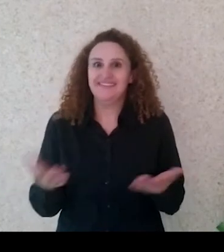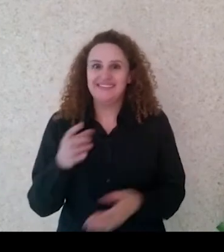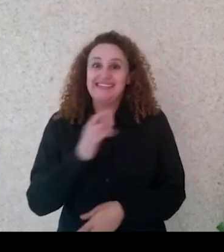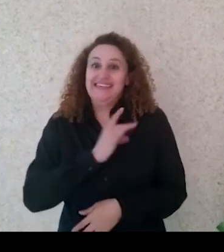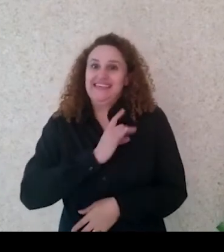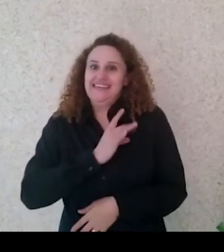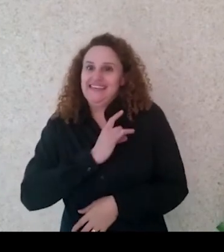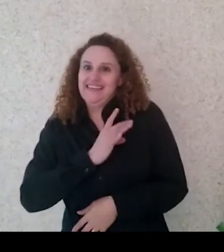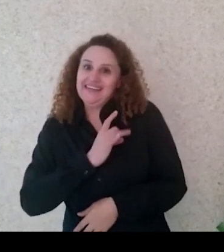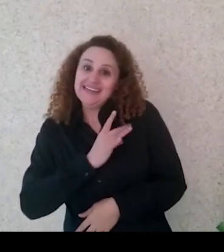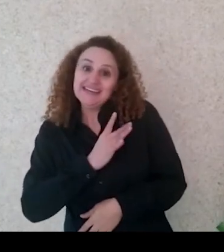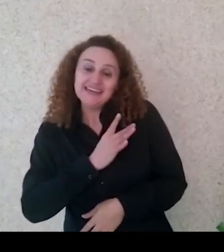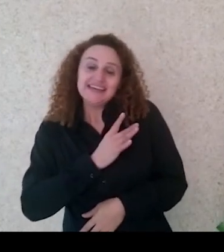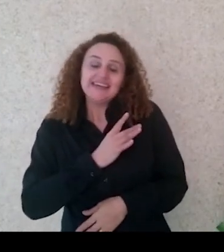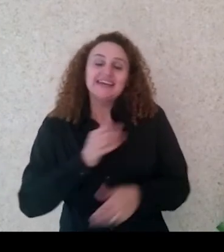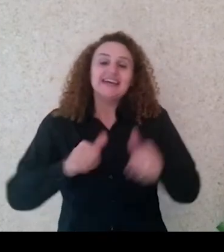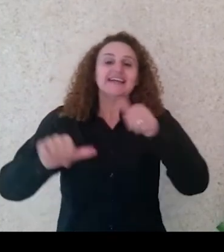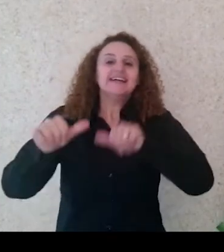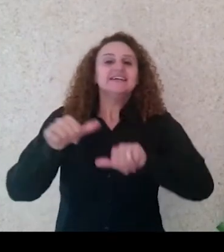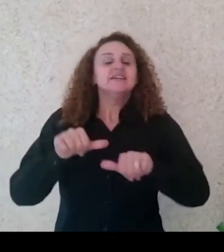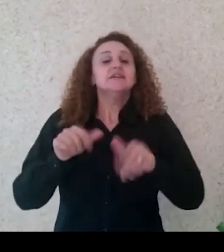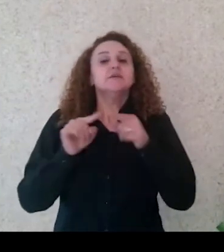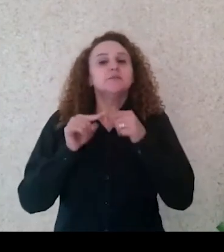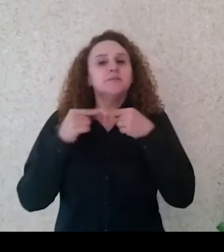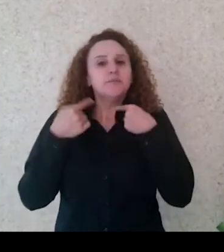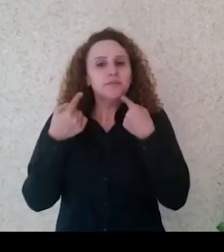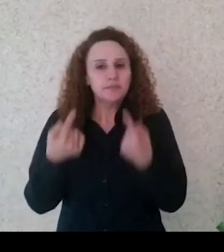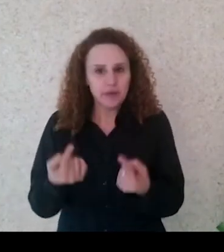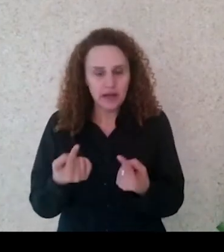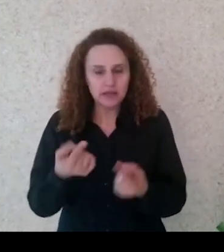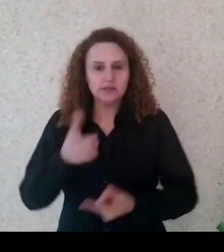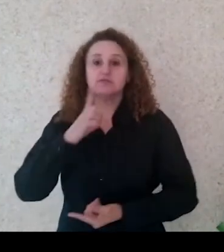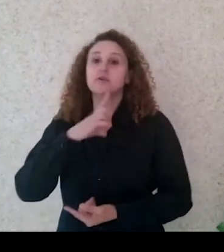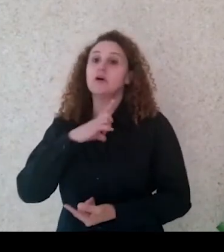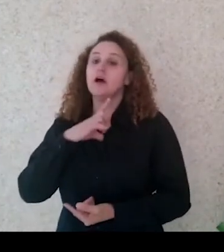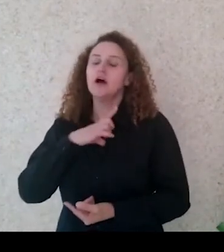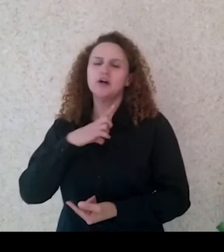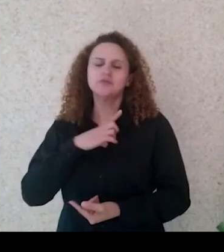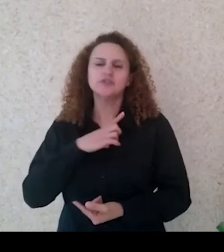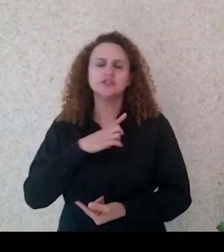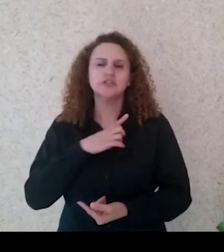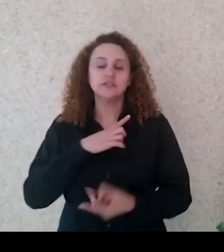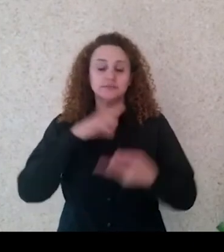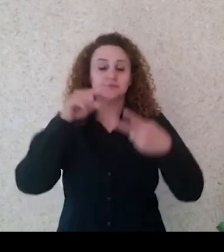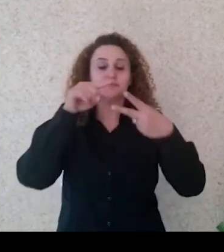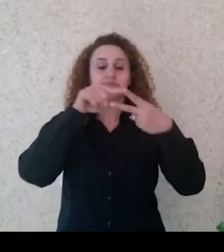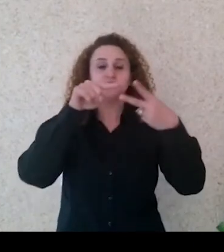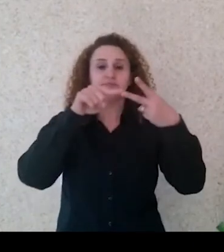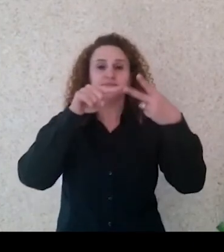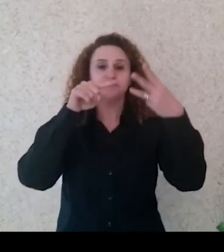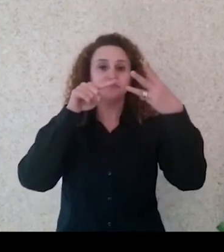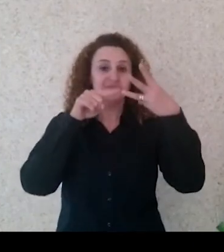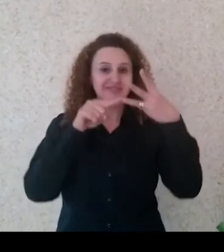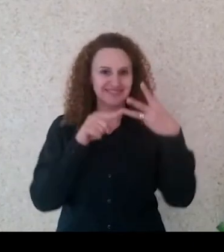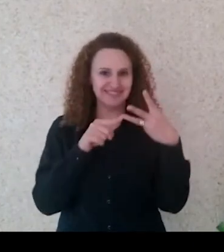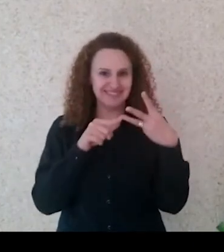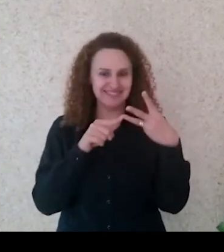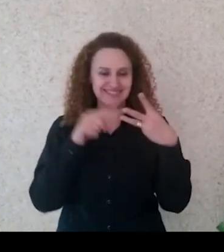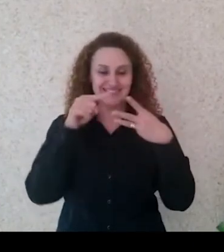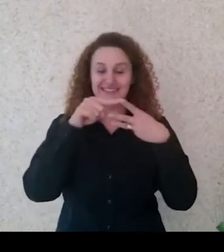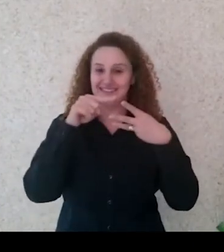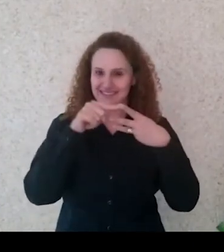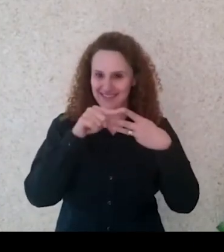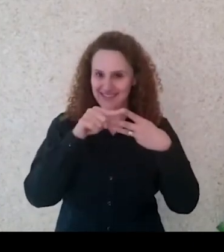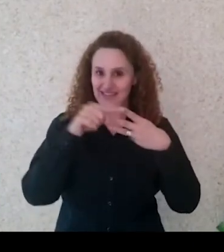sempre, né? As avaliações. Mas nós teremos três avaliações. Uma prova,